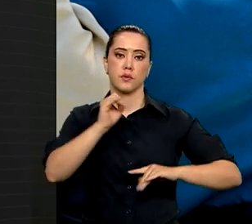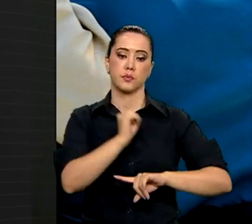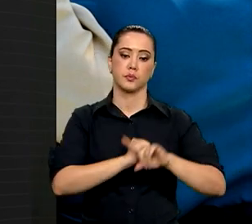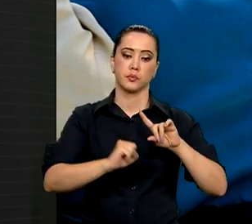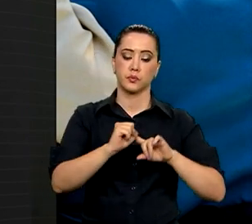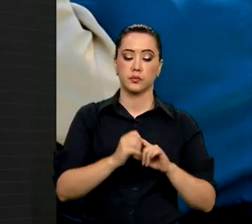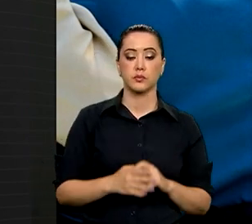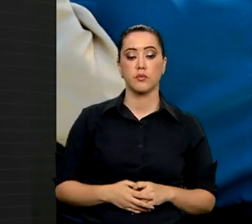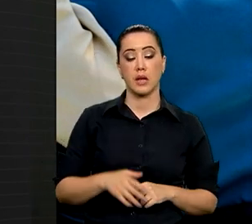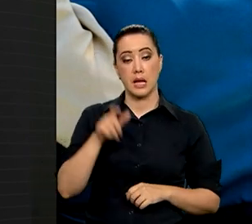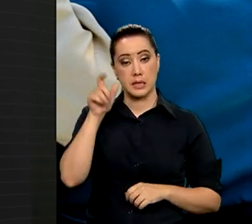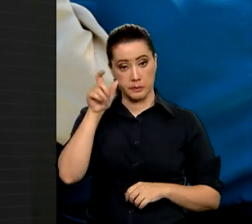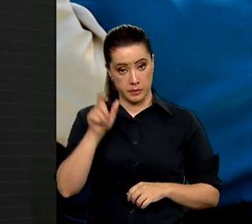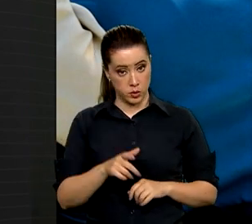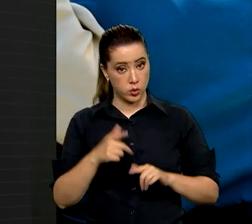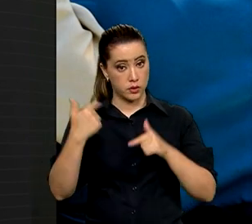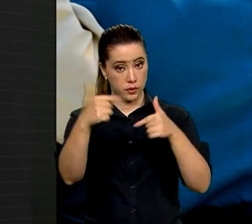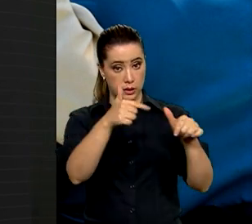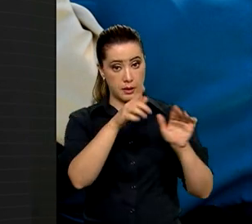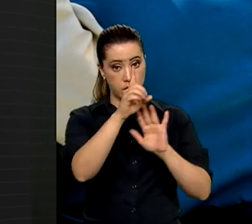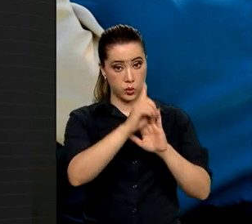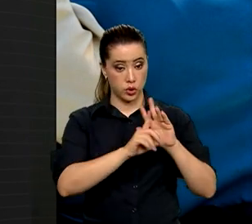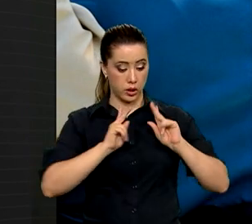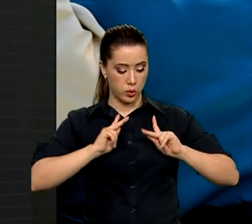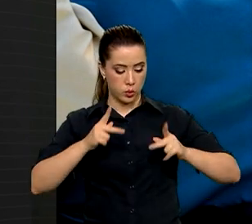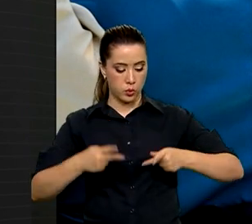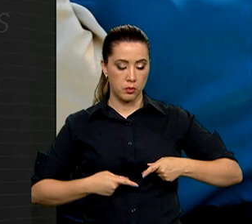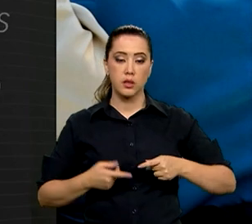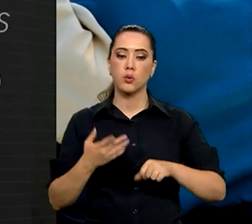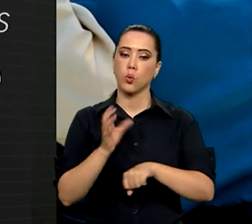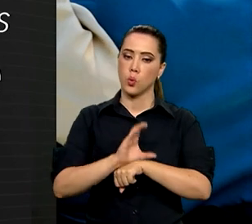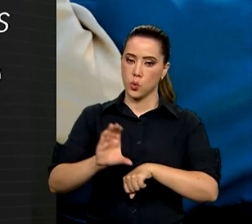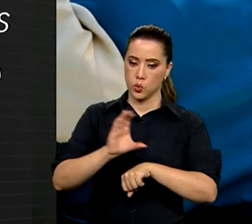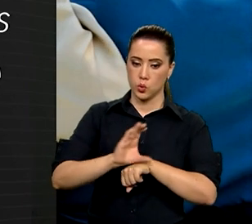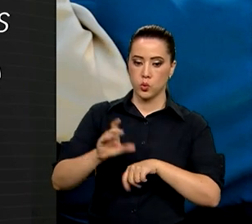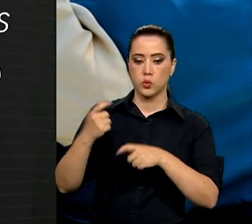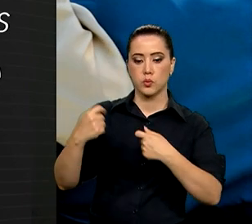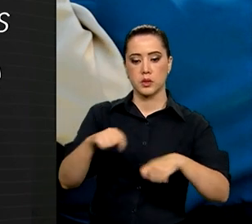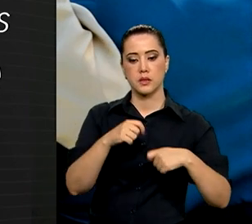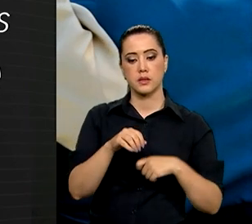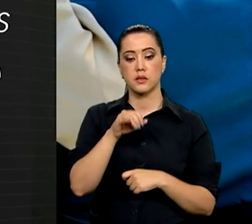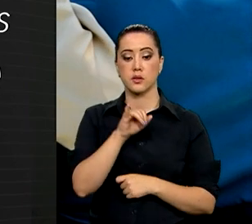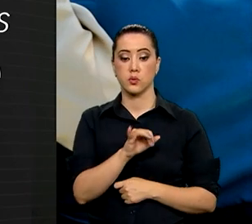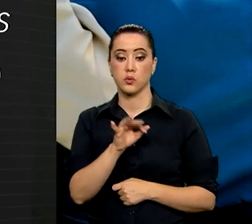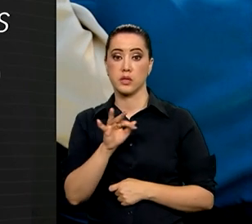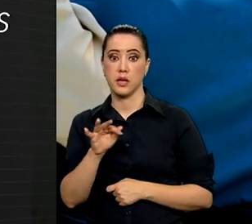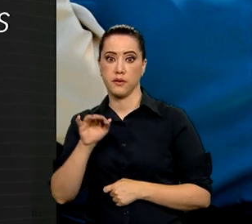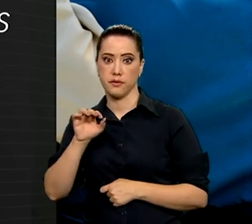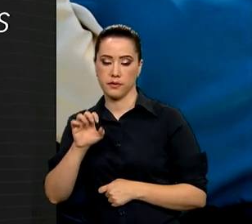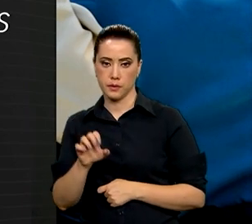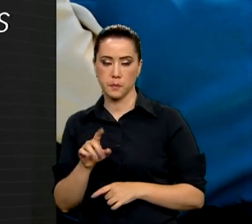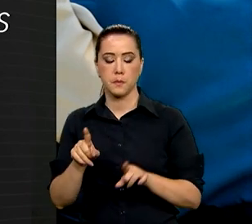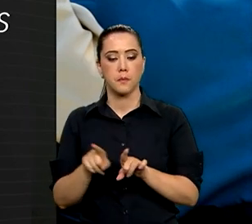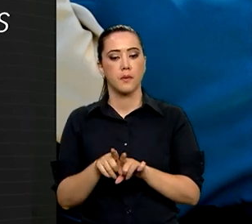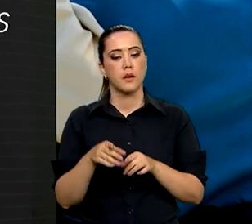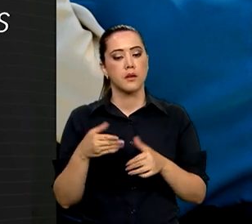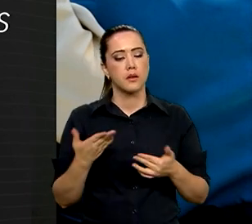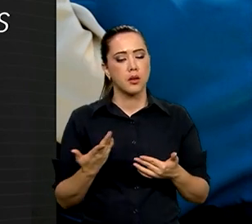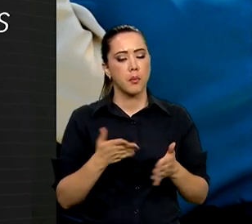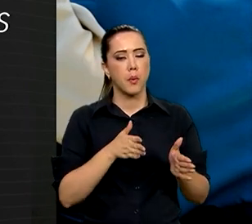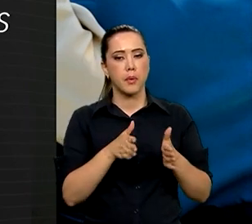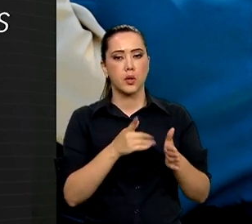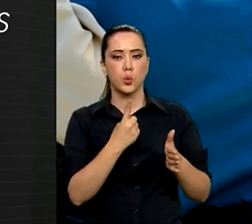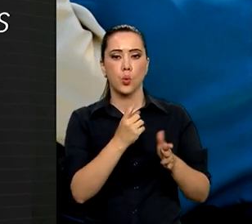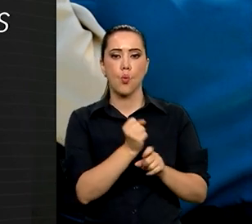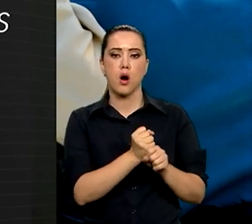Os agentes de direitos humanos passarão por formação nos institutos federais de educação. O processo vai durar um